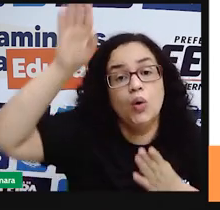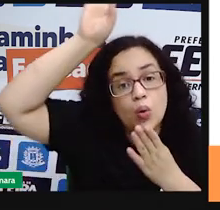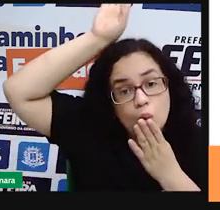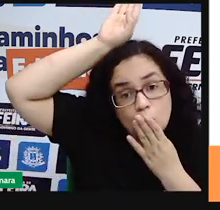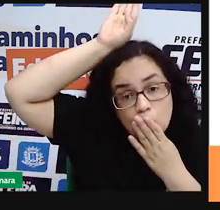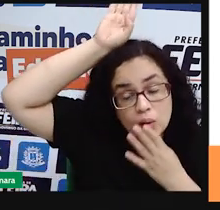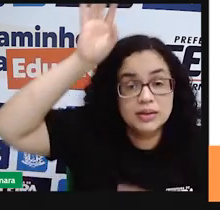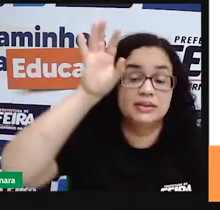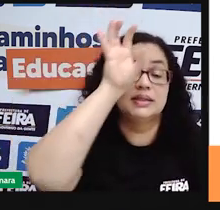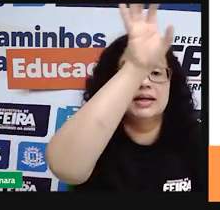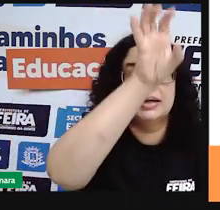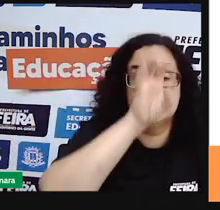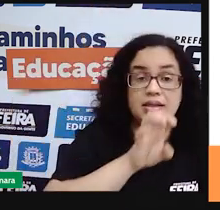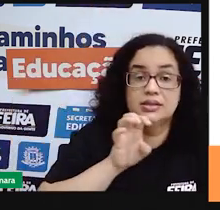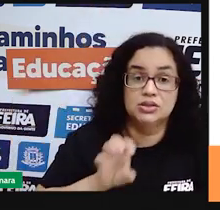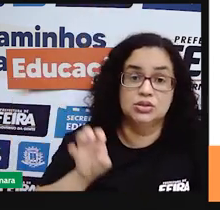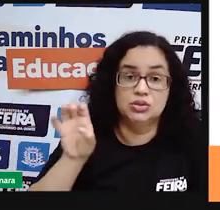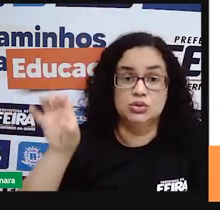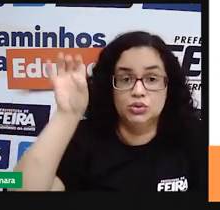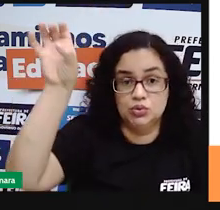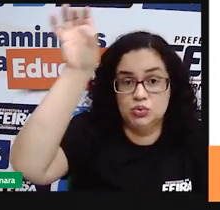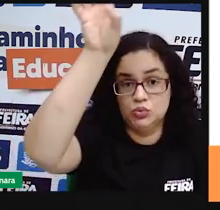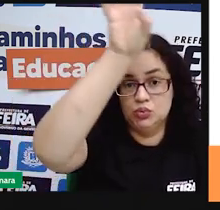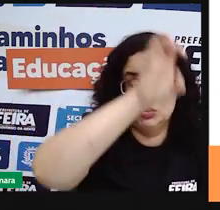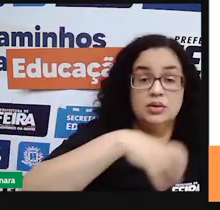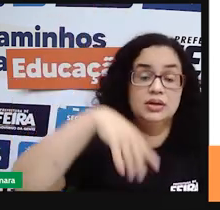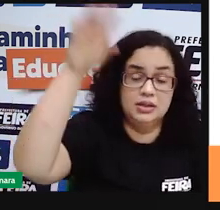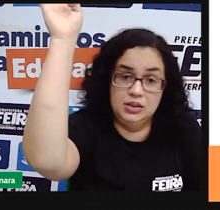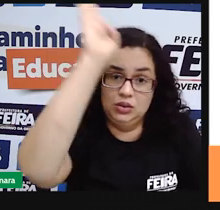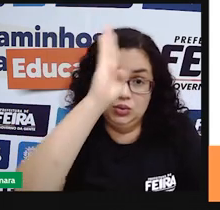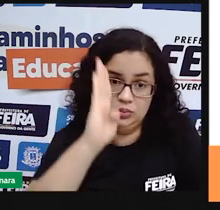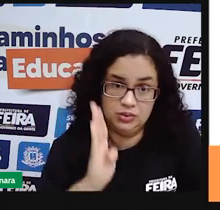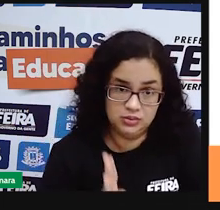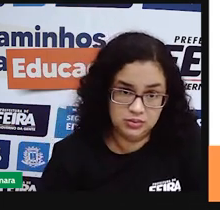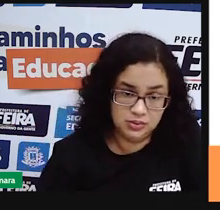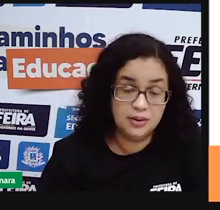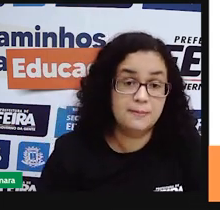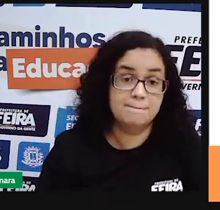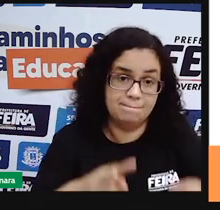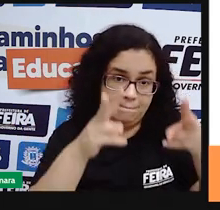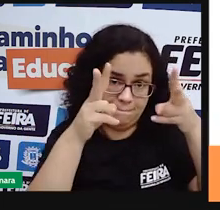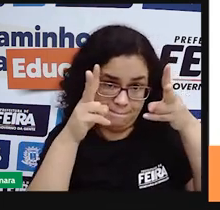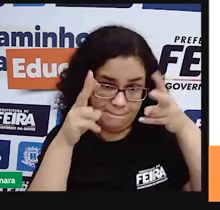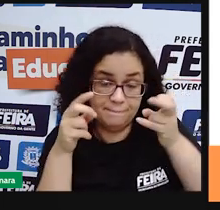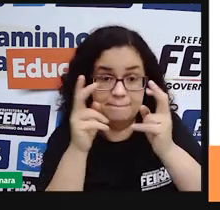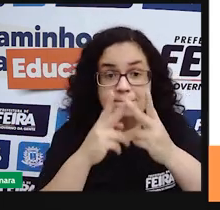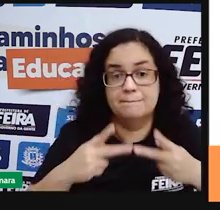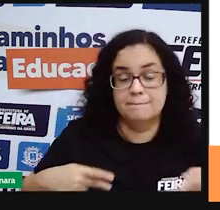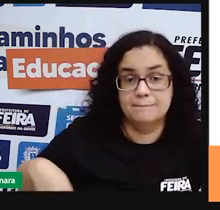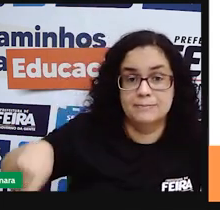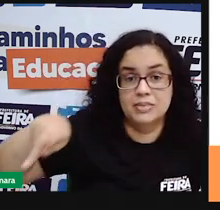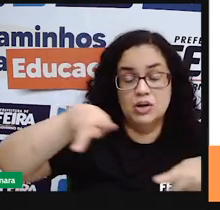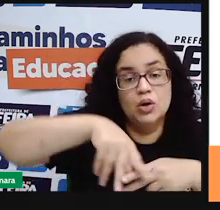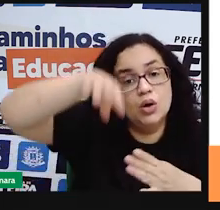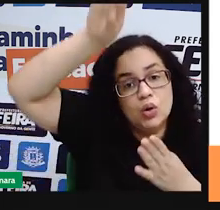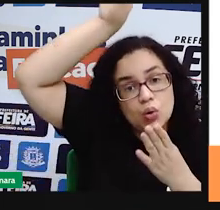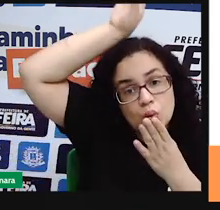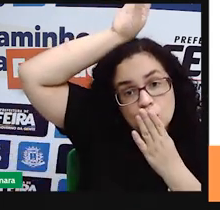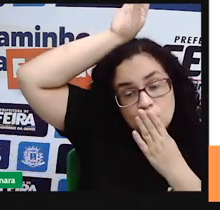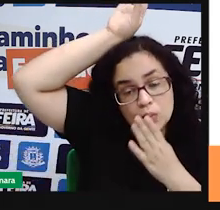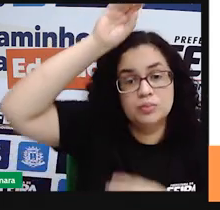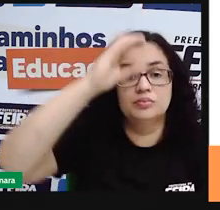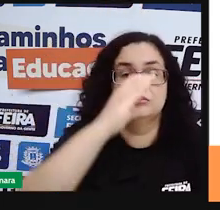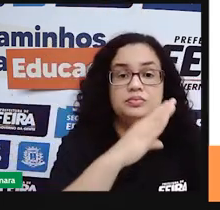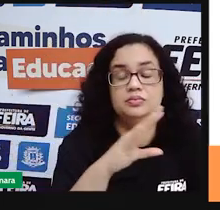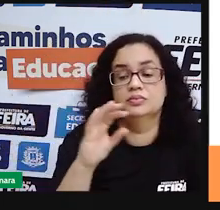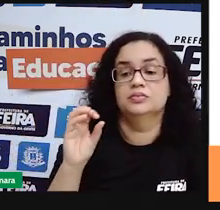regiões pertencentes ao Brasil. E aí a gente percebe aí a população indígena no centro-oeste no